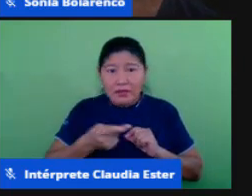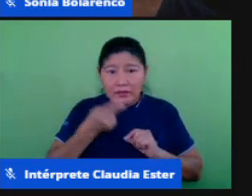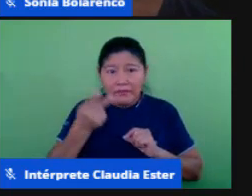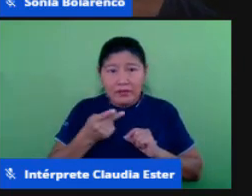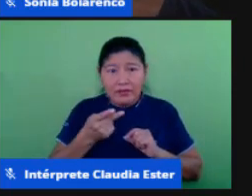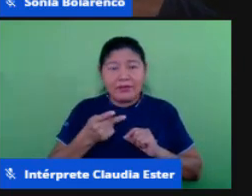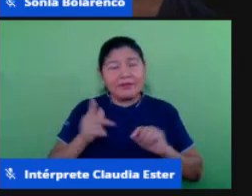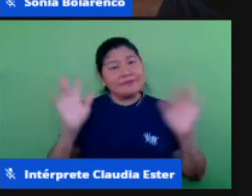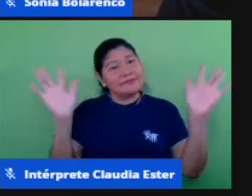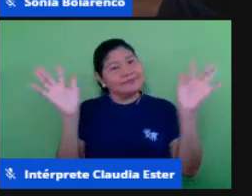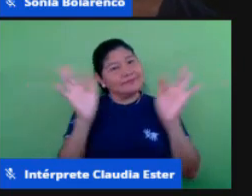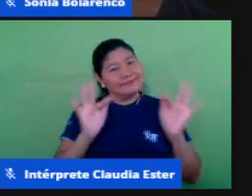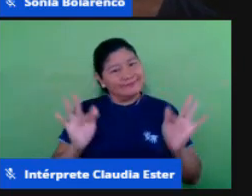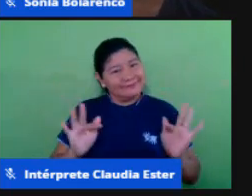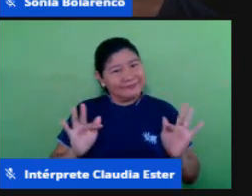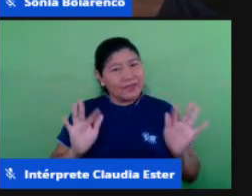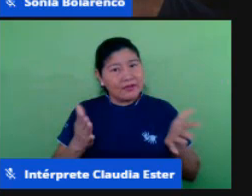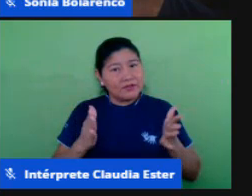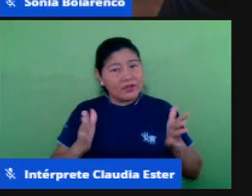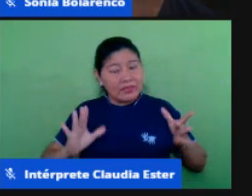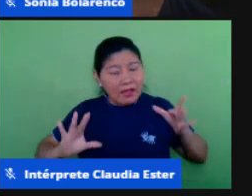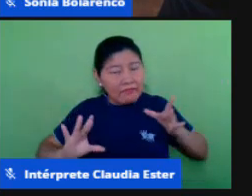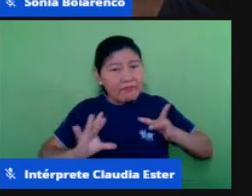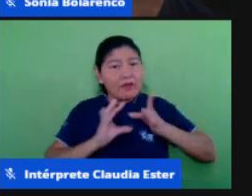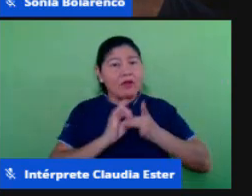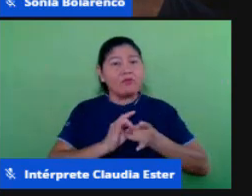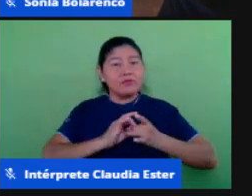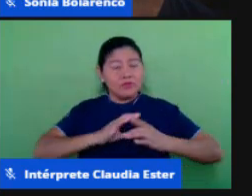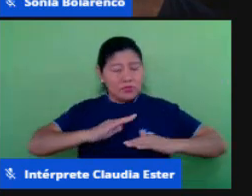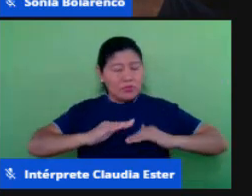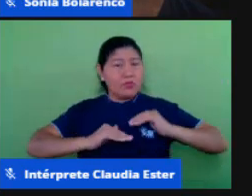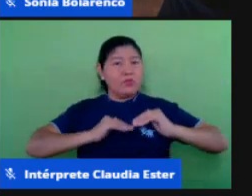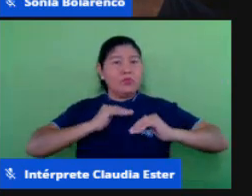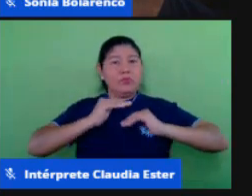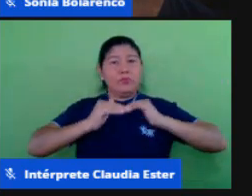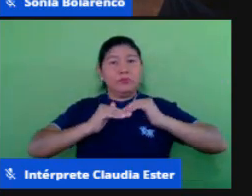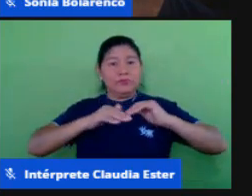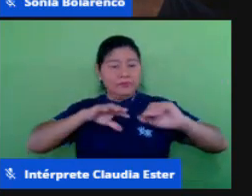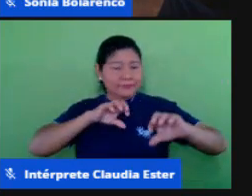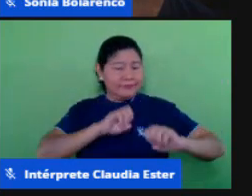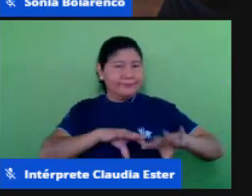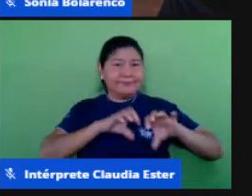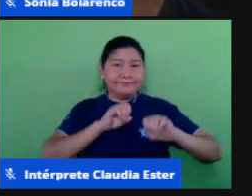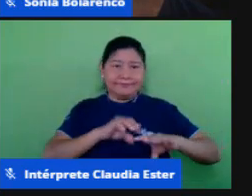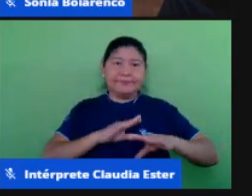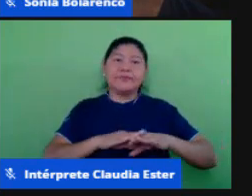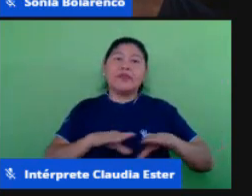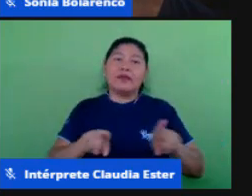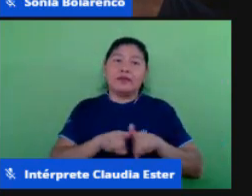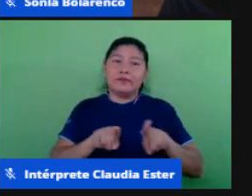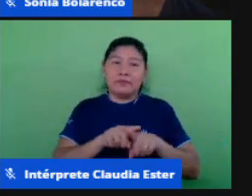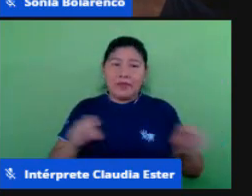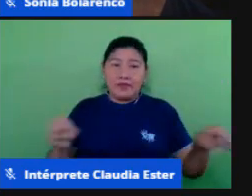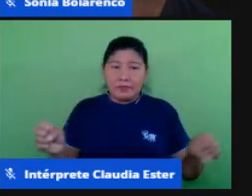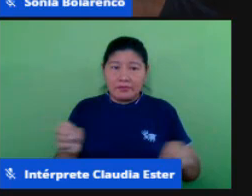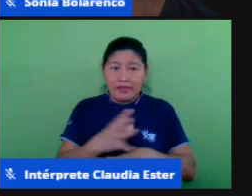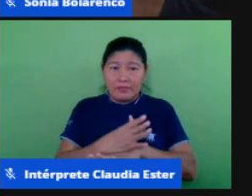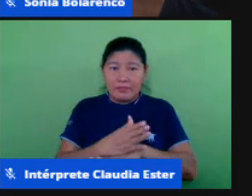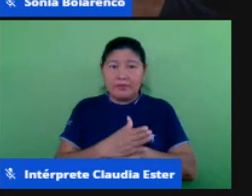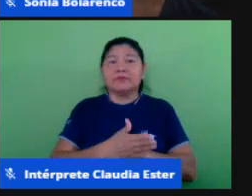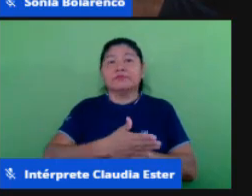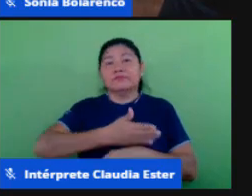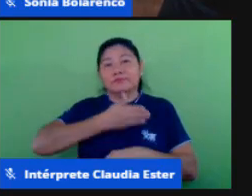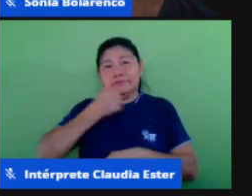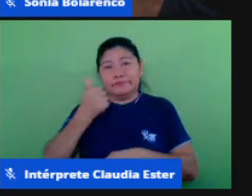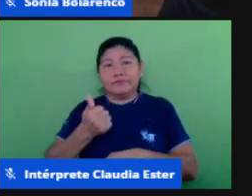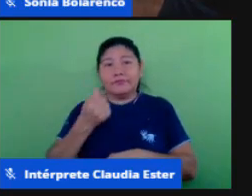processo inclusive desse processo formativo e do processo de ensino então tragramos o cômico